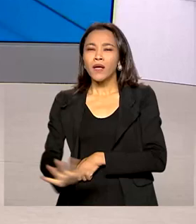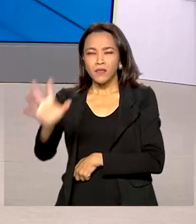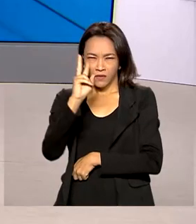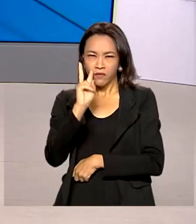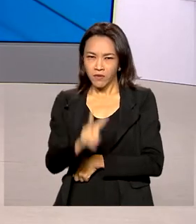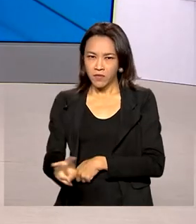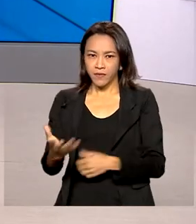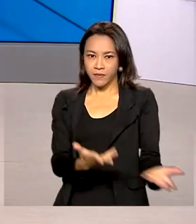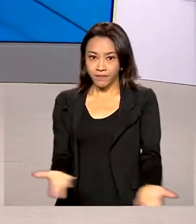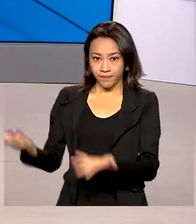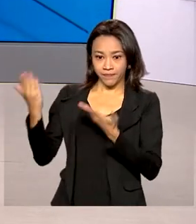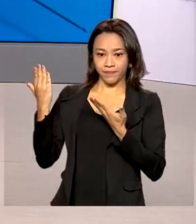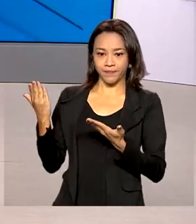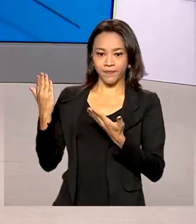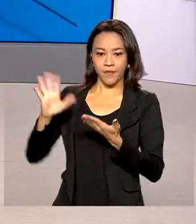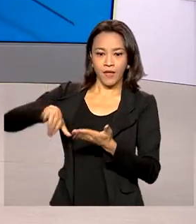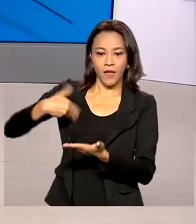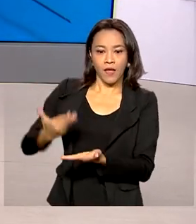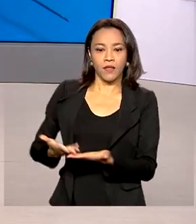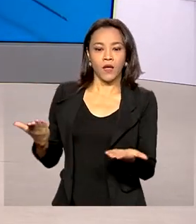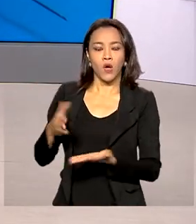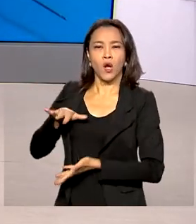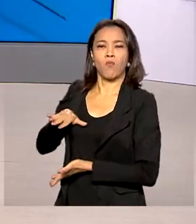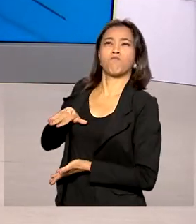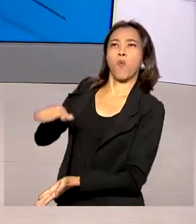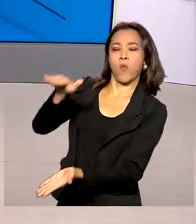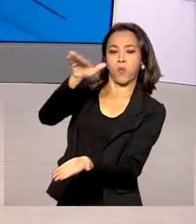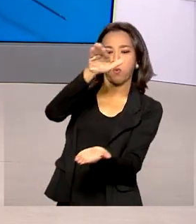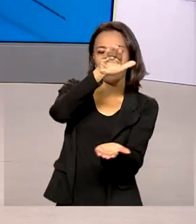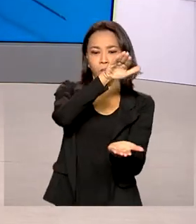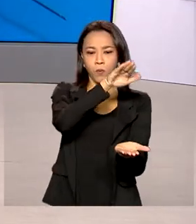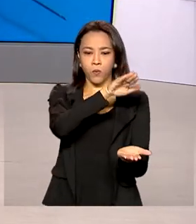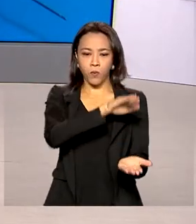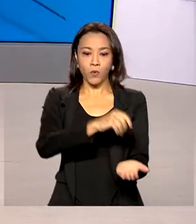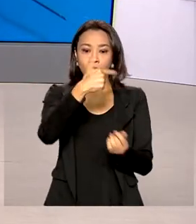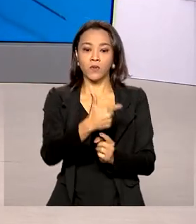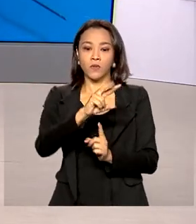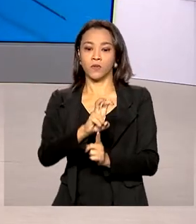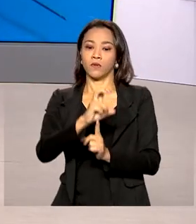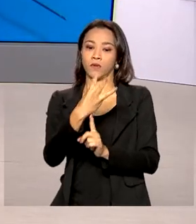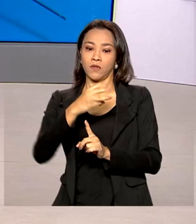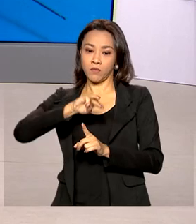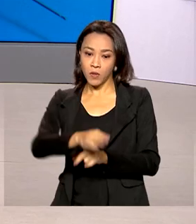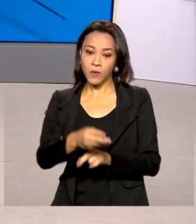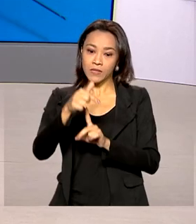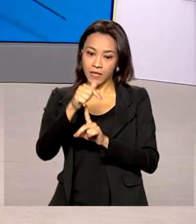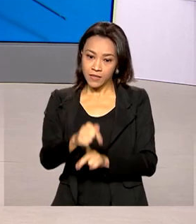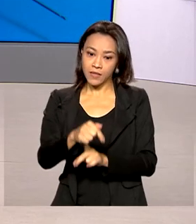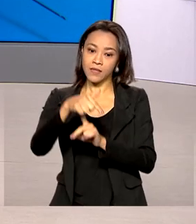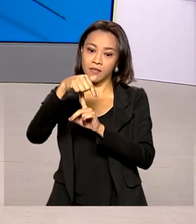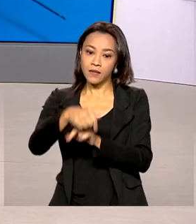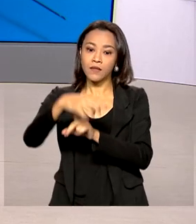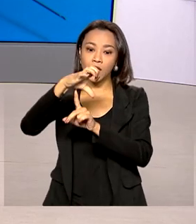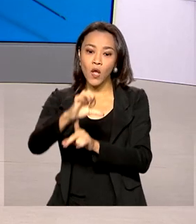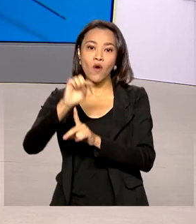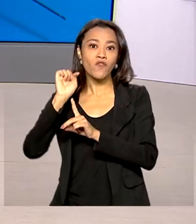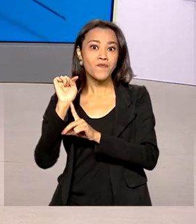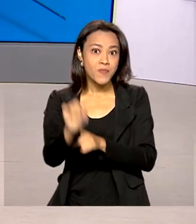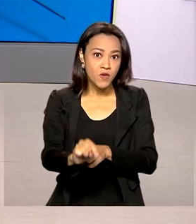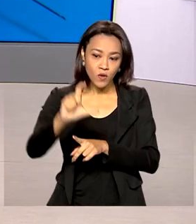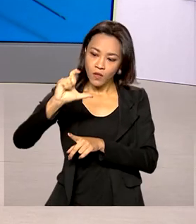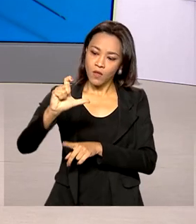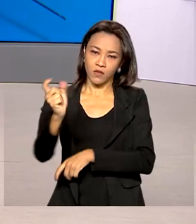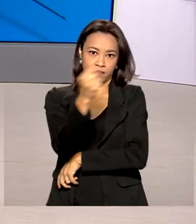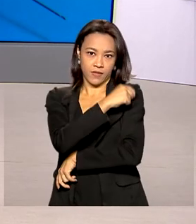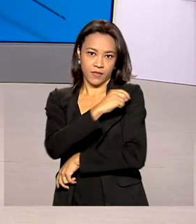os números aqui no telão? Até agora foram distribuídas 253 milhões, 779 mil doses